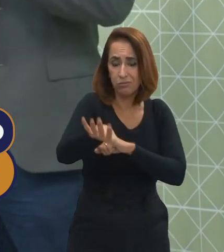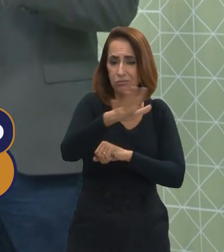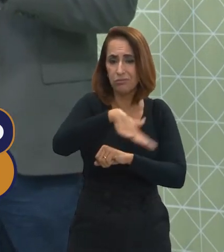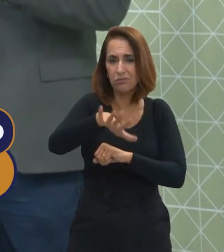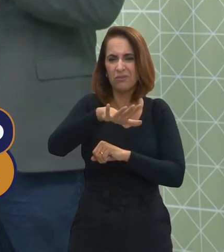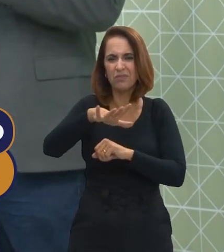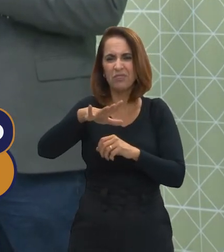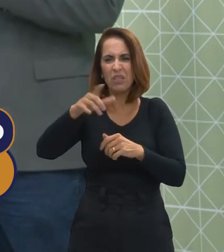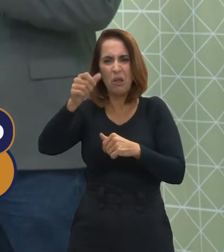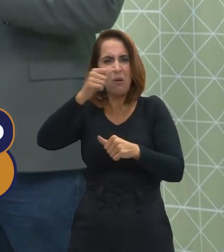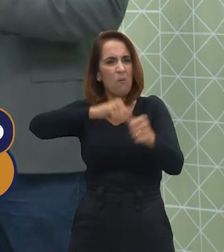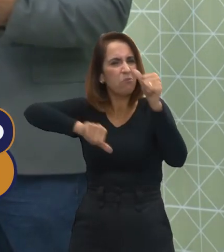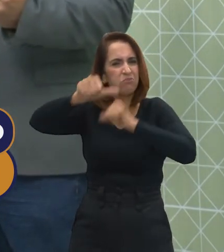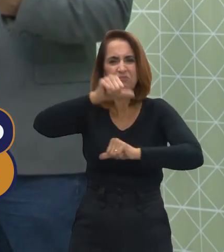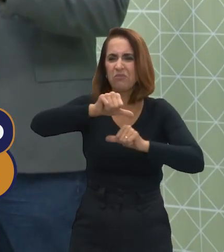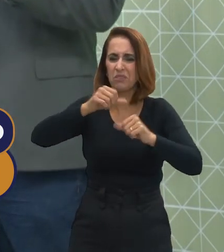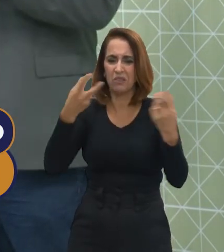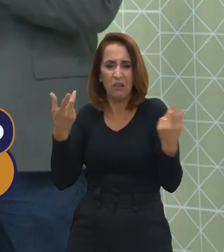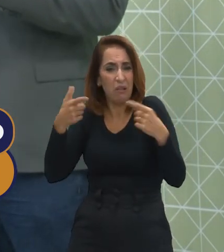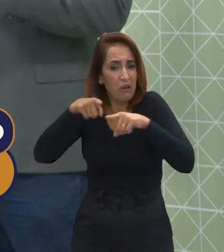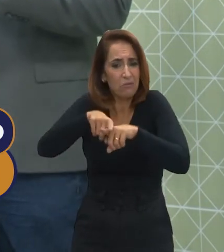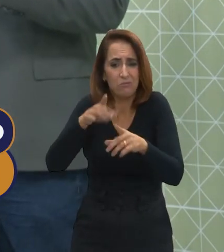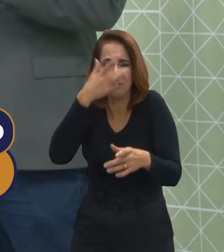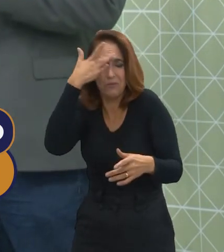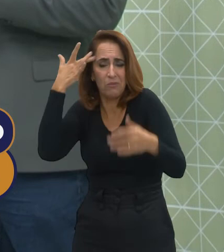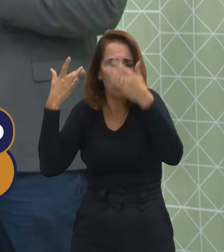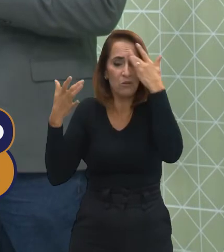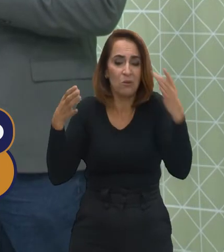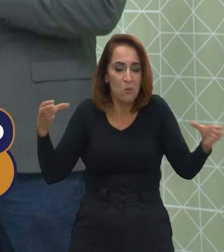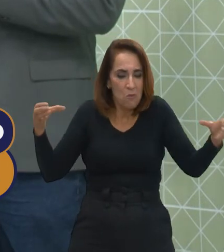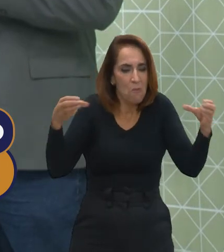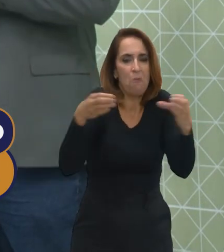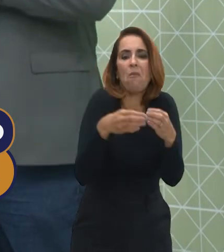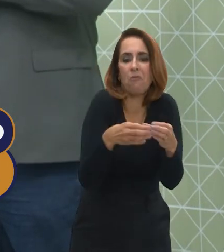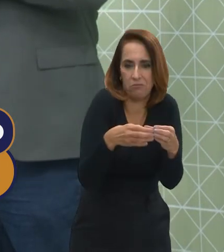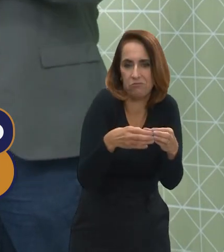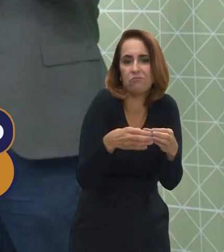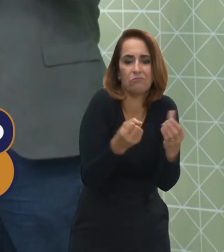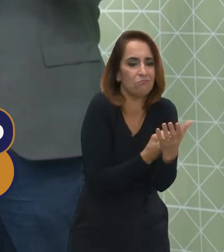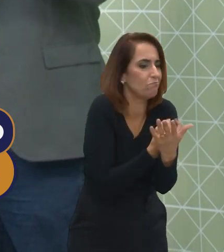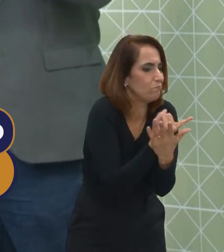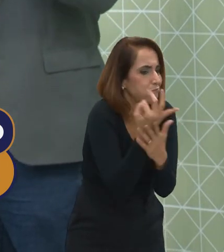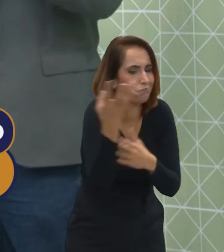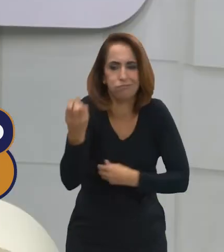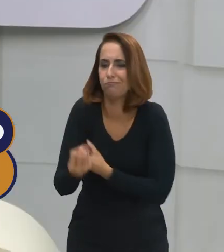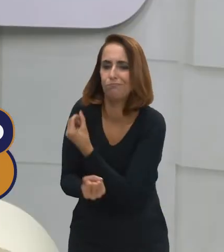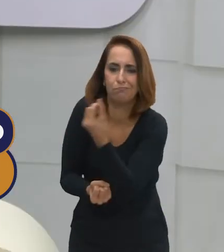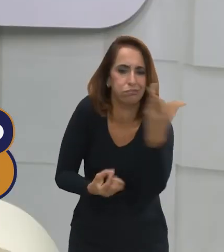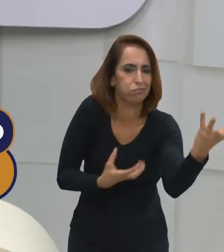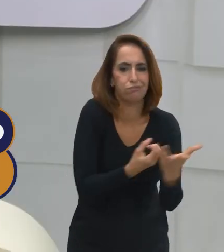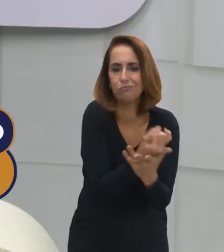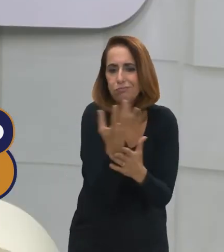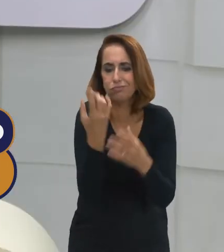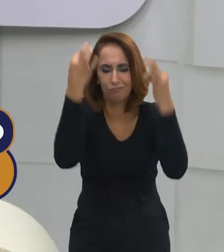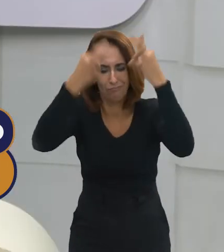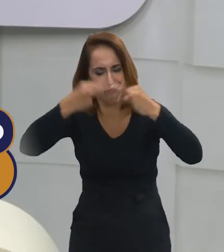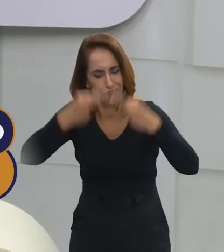a mudança da interação entre as pessoas e a interação no espaço e suas múltiplas